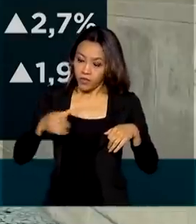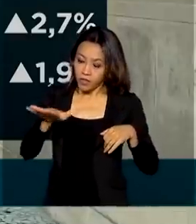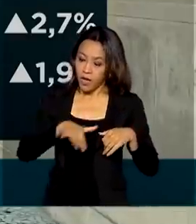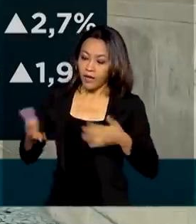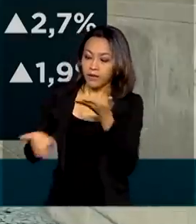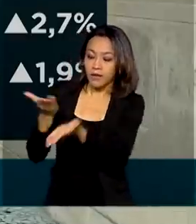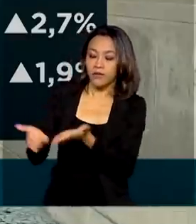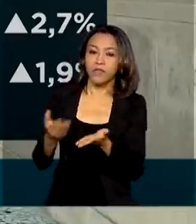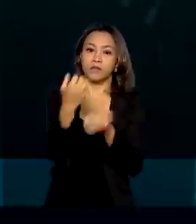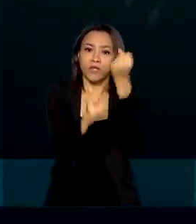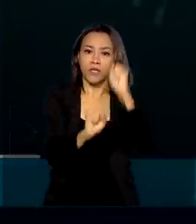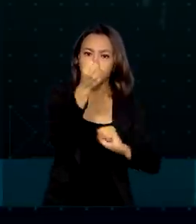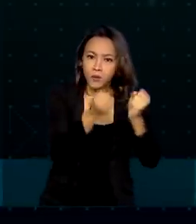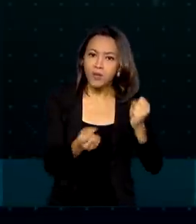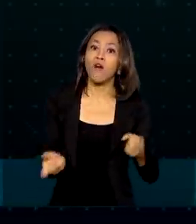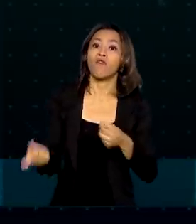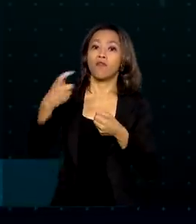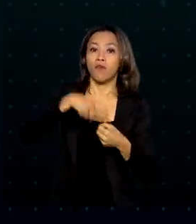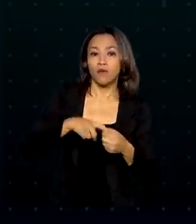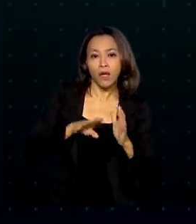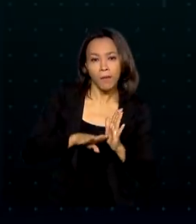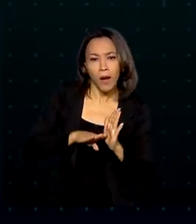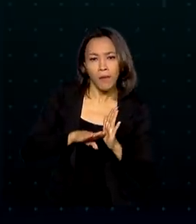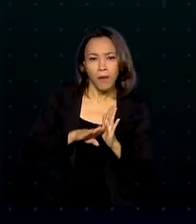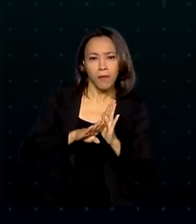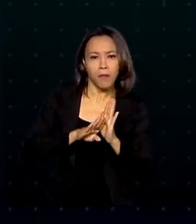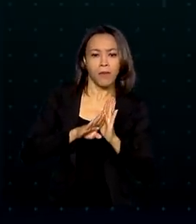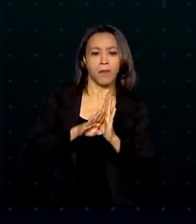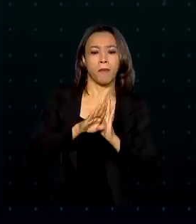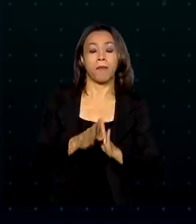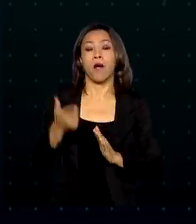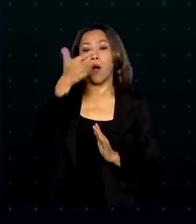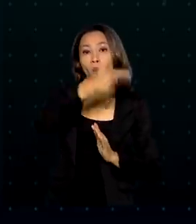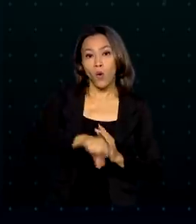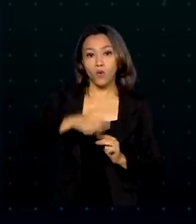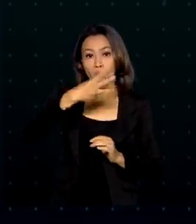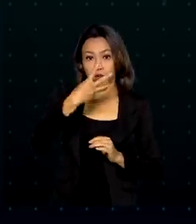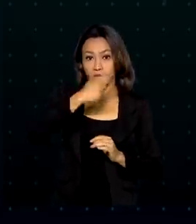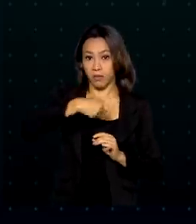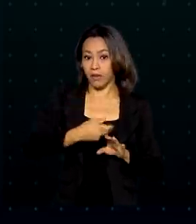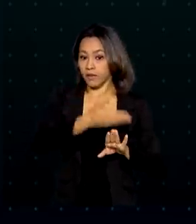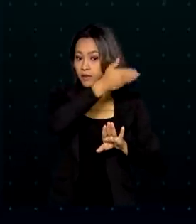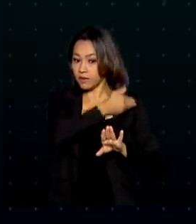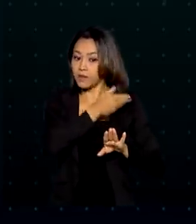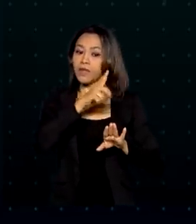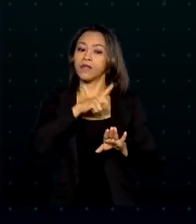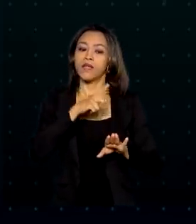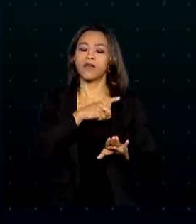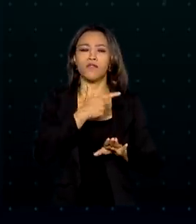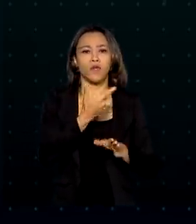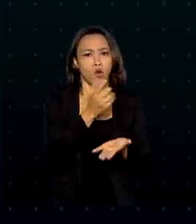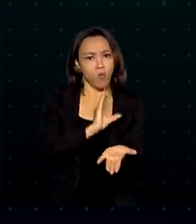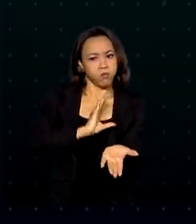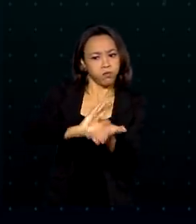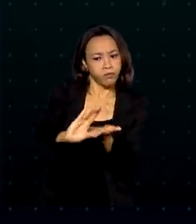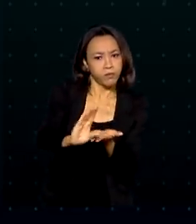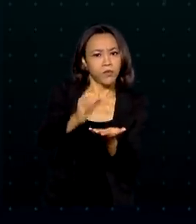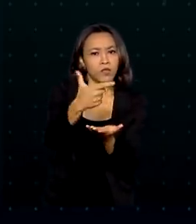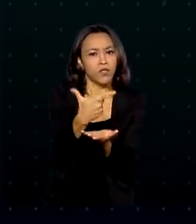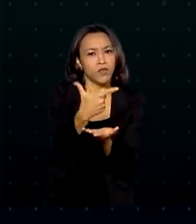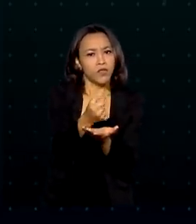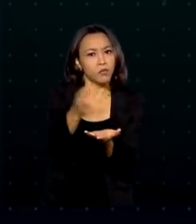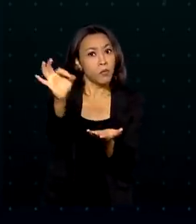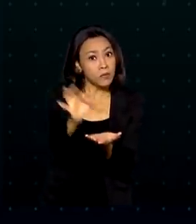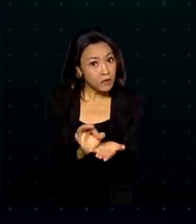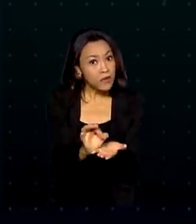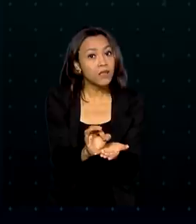voltaram a crescer. Outros destaques do último trimestre foram os investimentos que tiveram uma forte alta e a retomada do